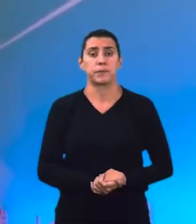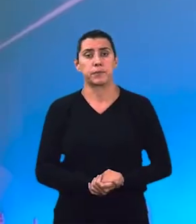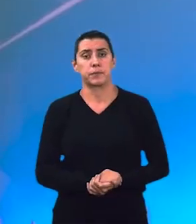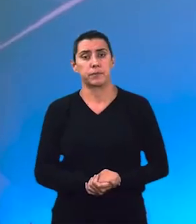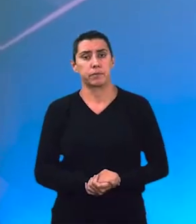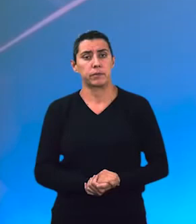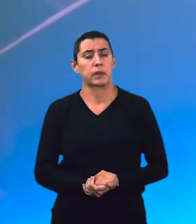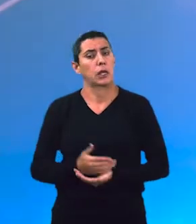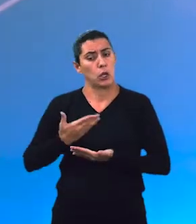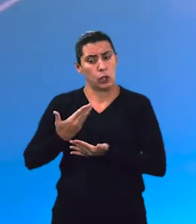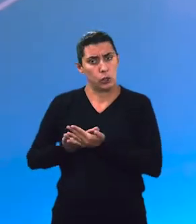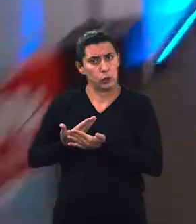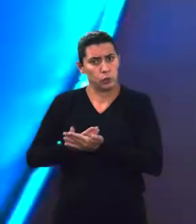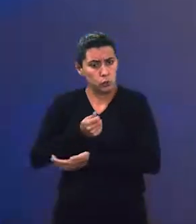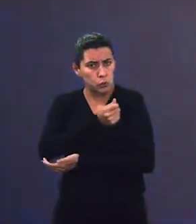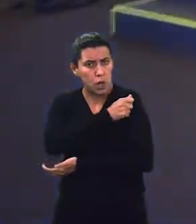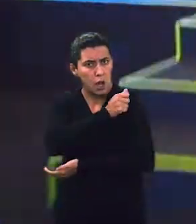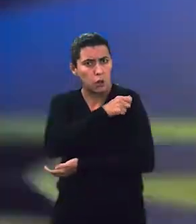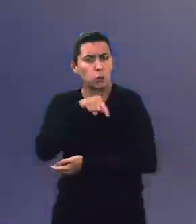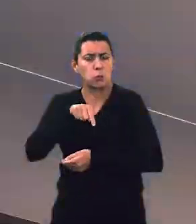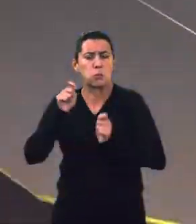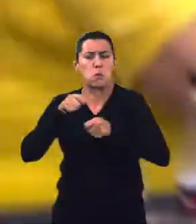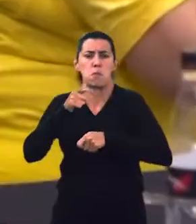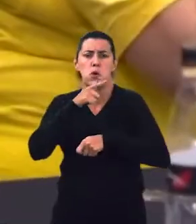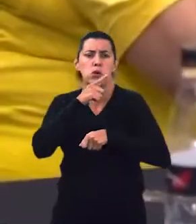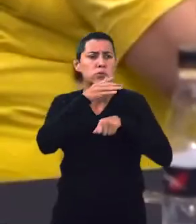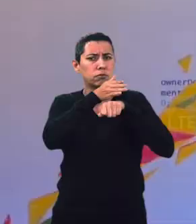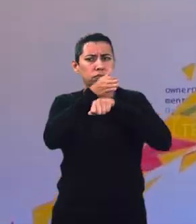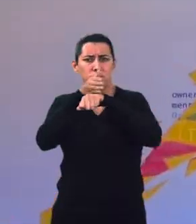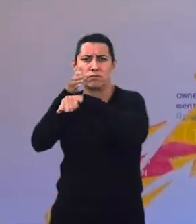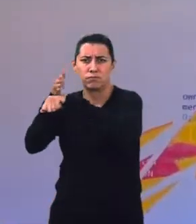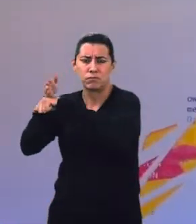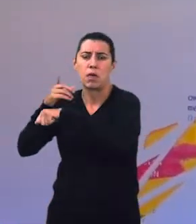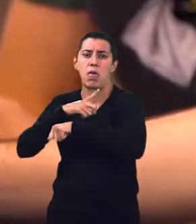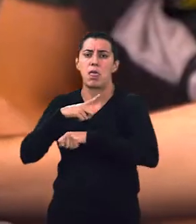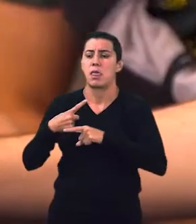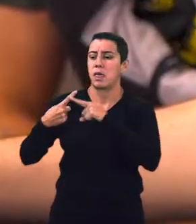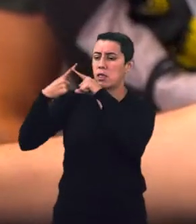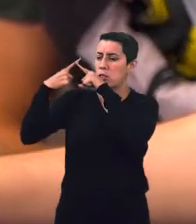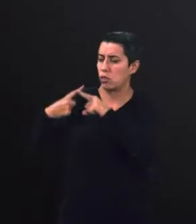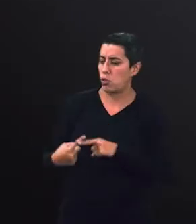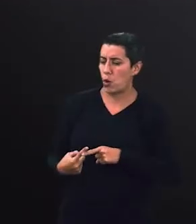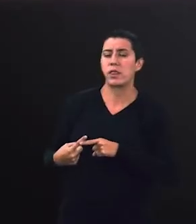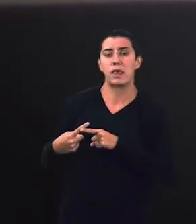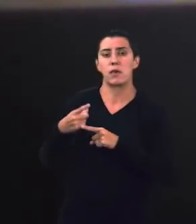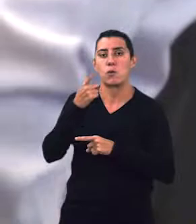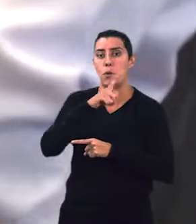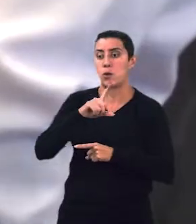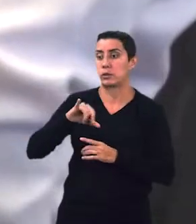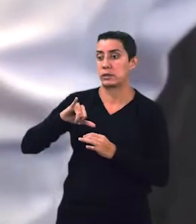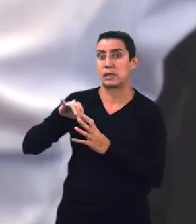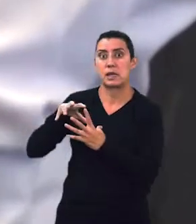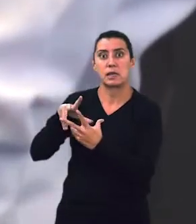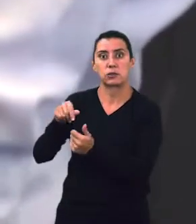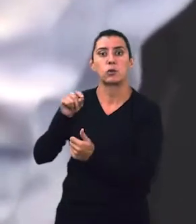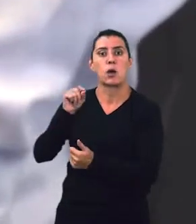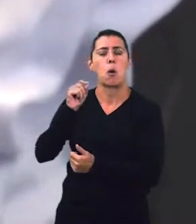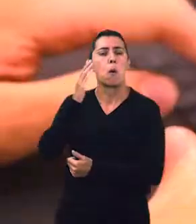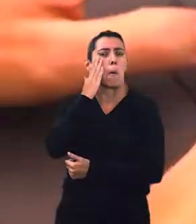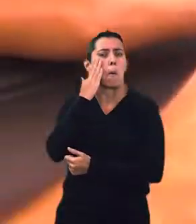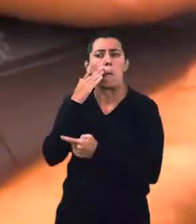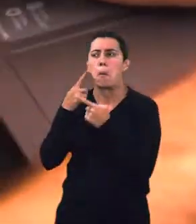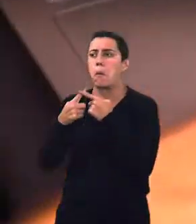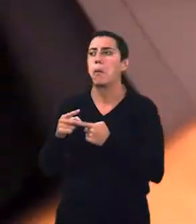Estudantes também podem participar do ICT Competition, nosso torneio universitário internacional, que testa os conhecimentos dos